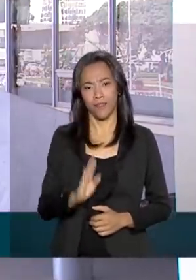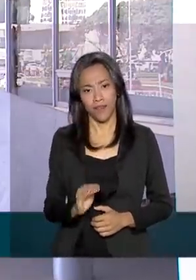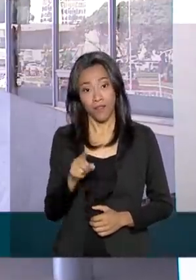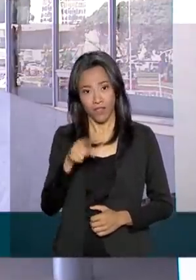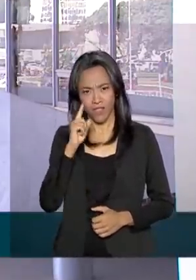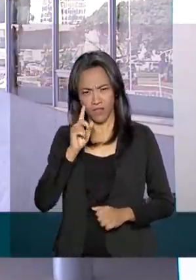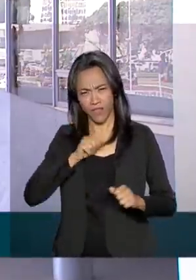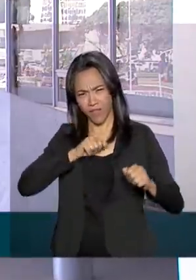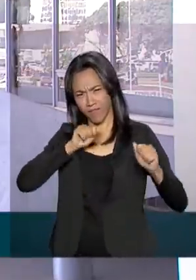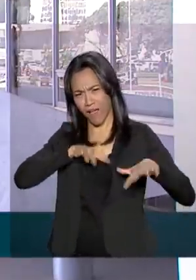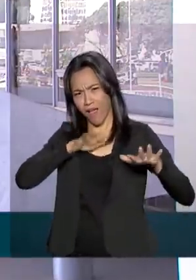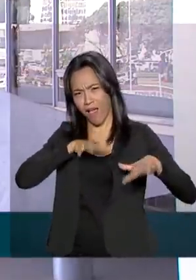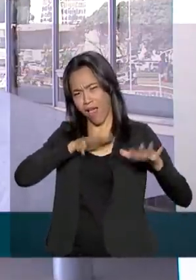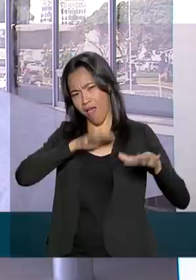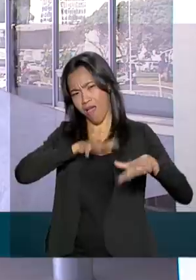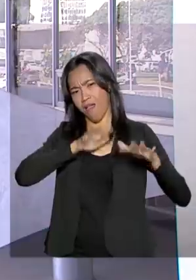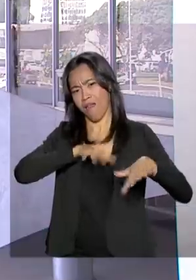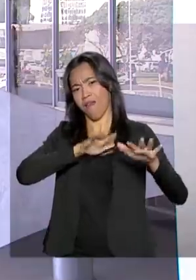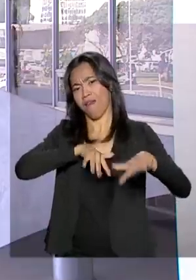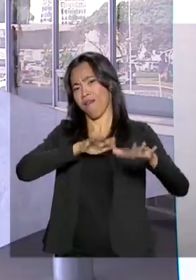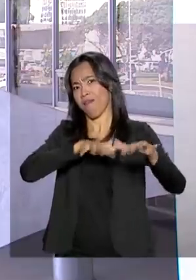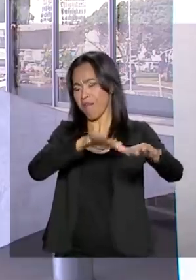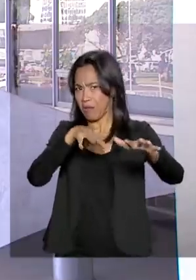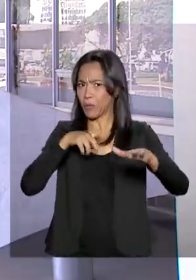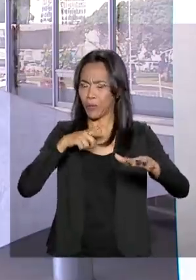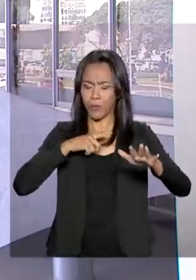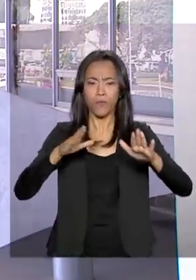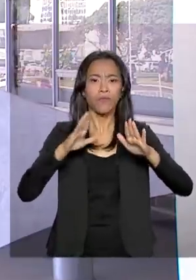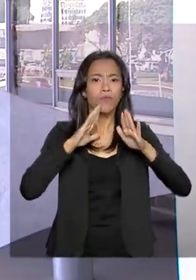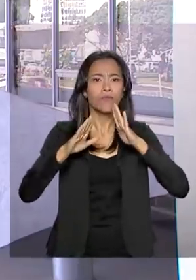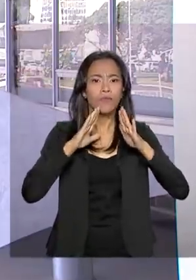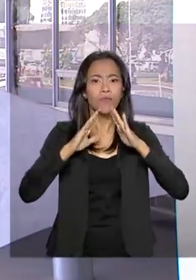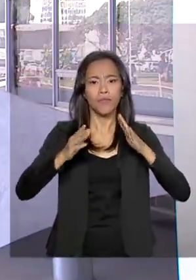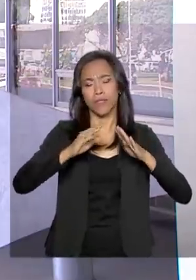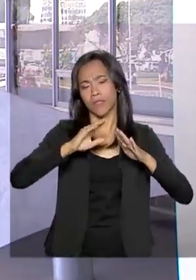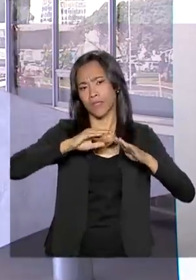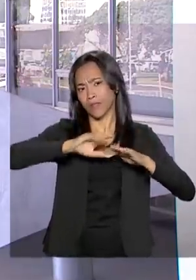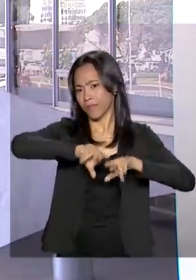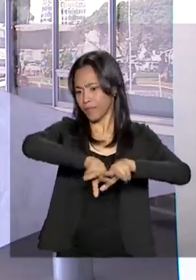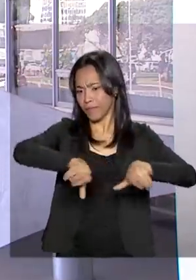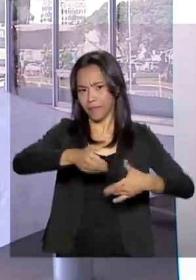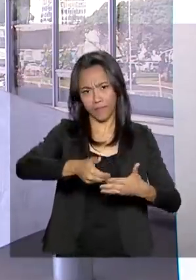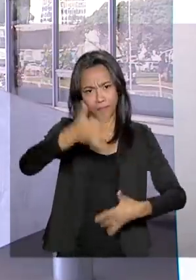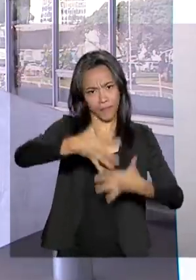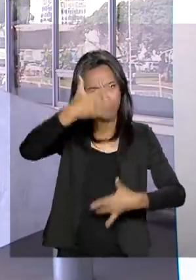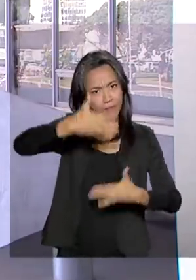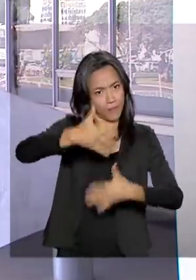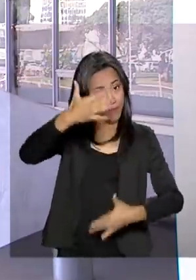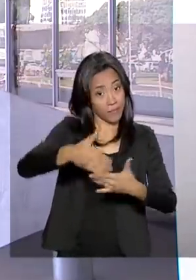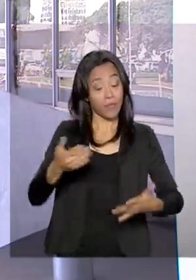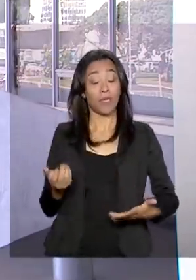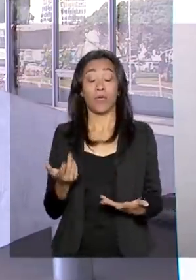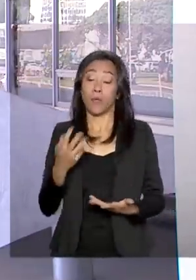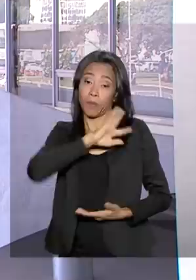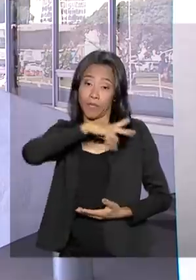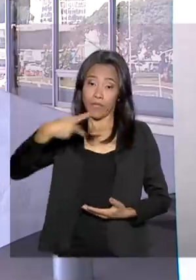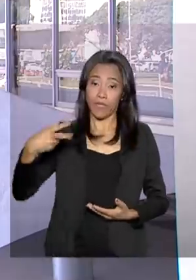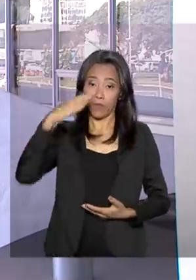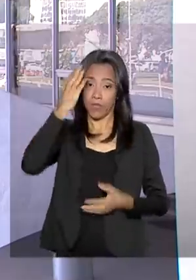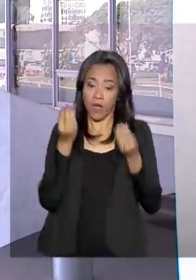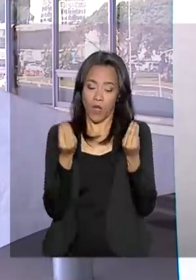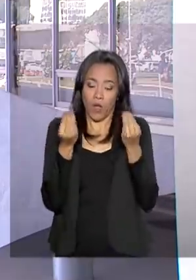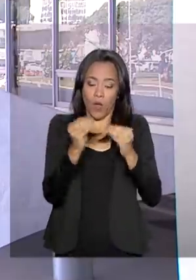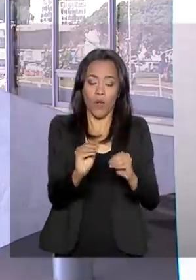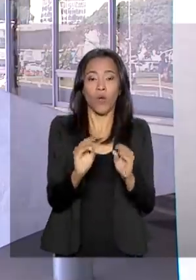manifestações repercutiram nas redes sociais durante todo o fim de semana. O presidente Bolsonaro postou em sua conta no